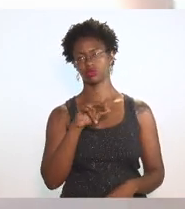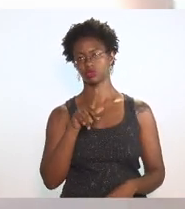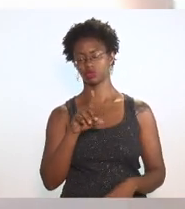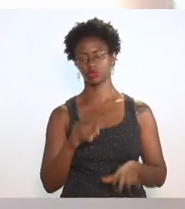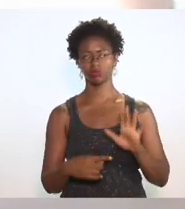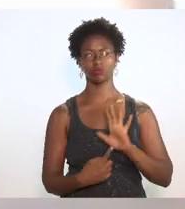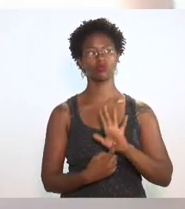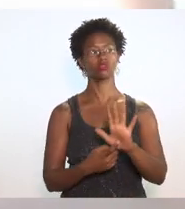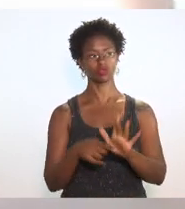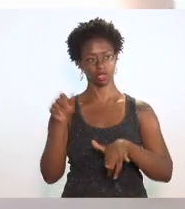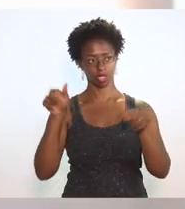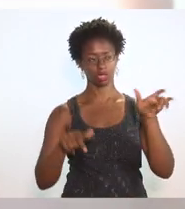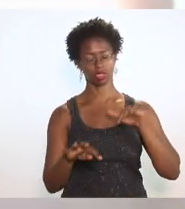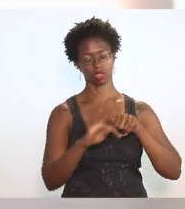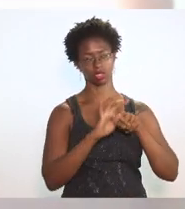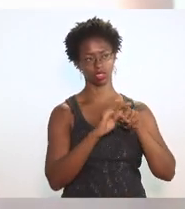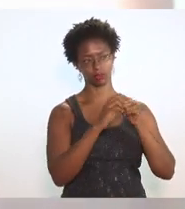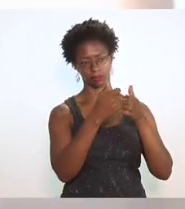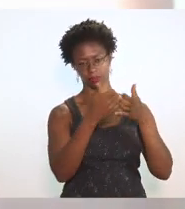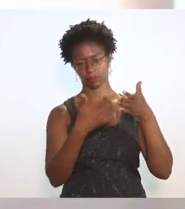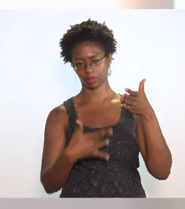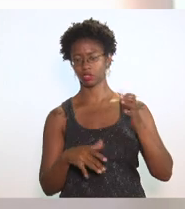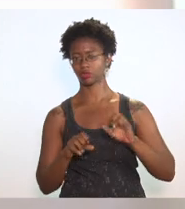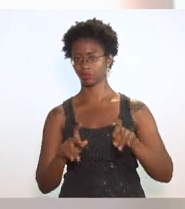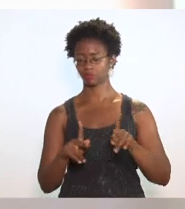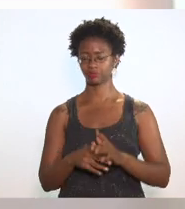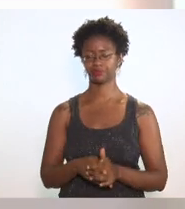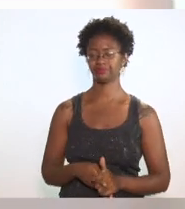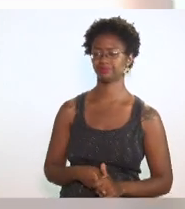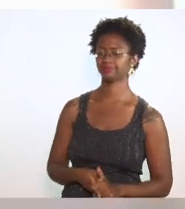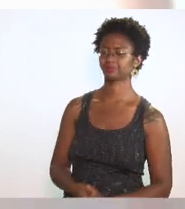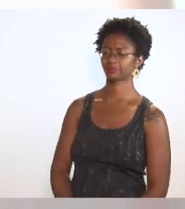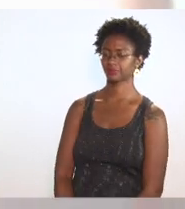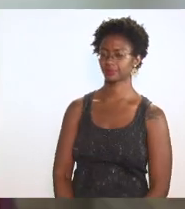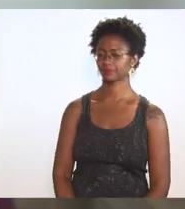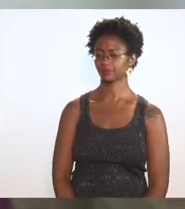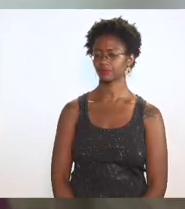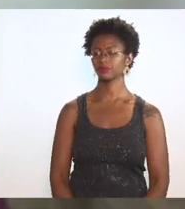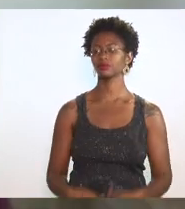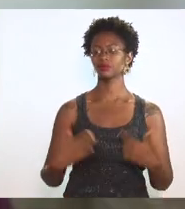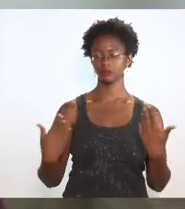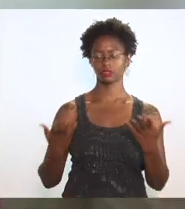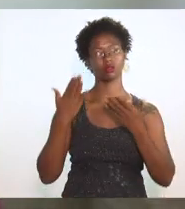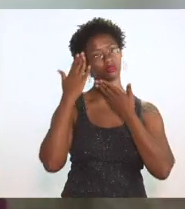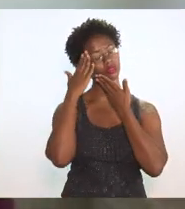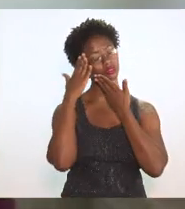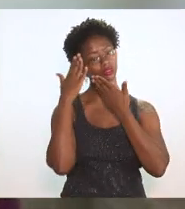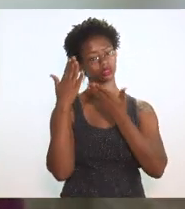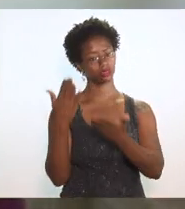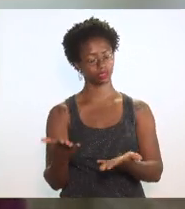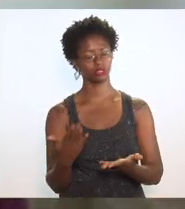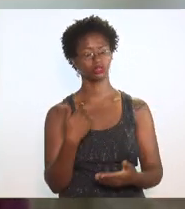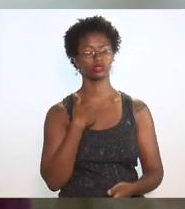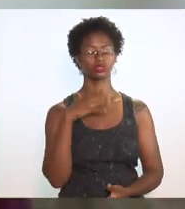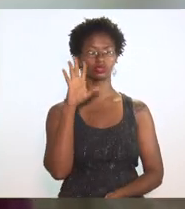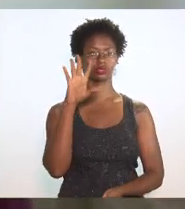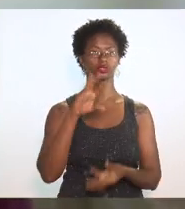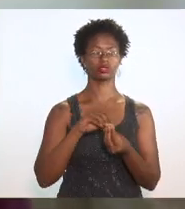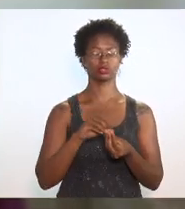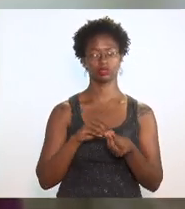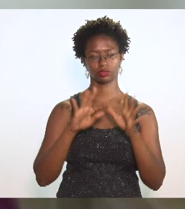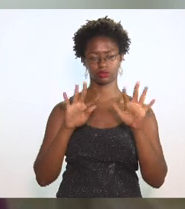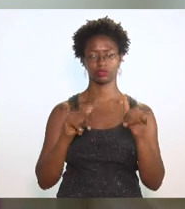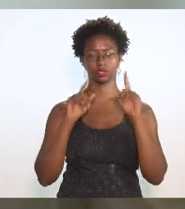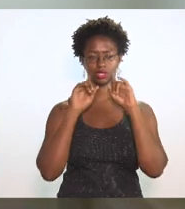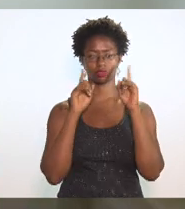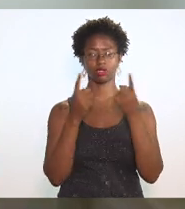de forma pormenorizada e detalhada bom eu agradeço e vou sintetizar e encerrar